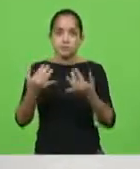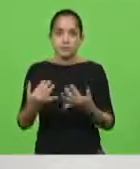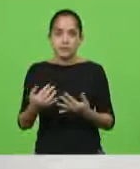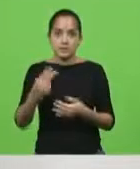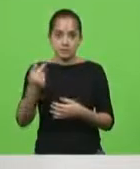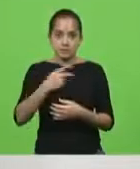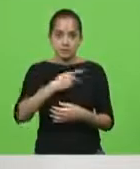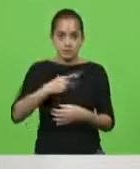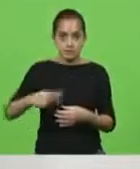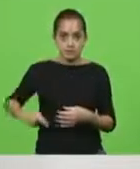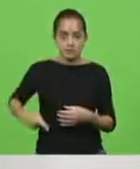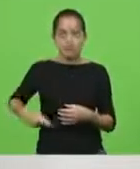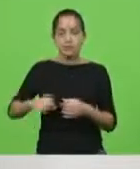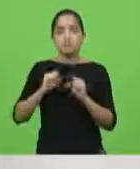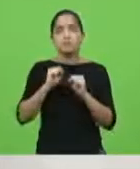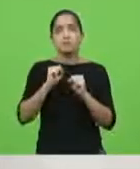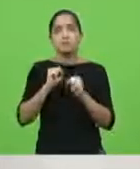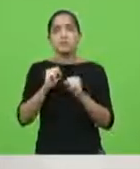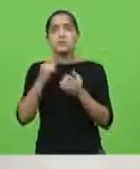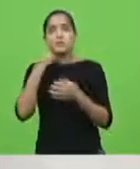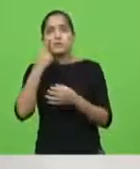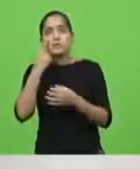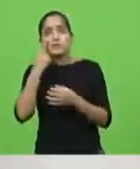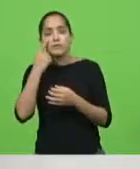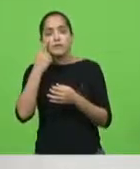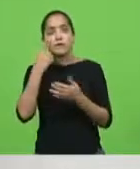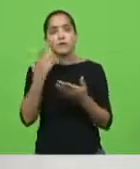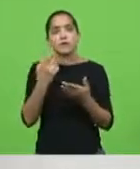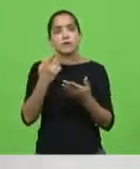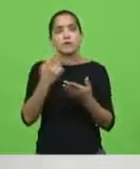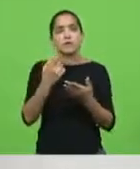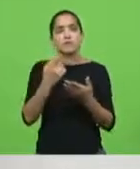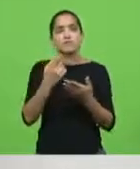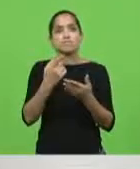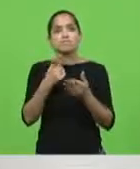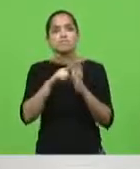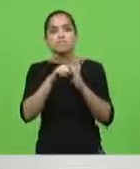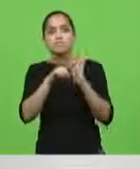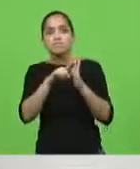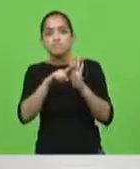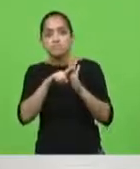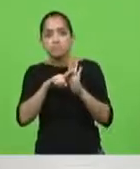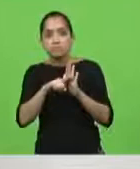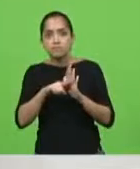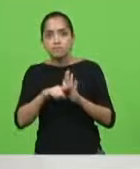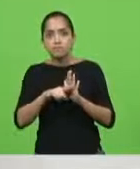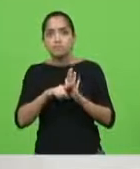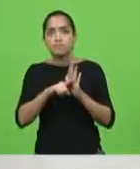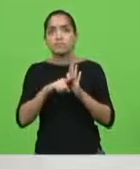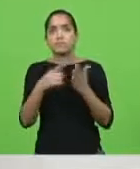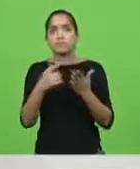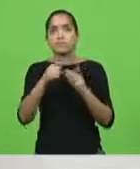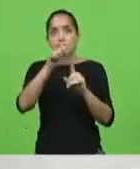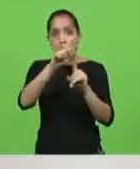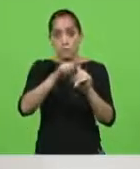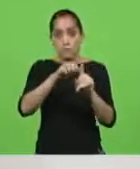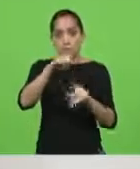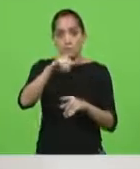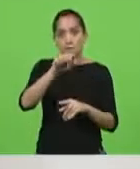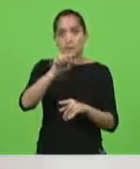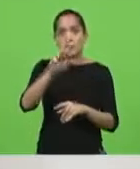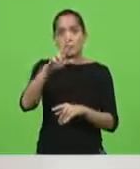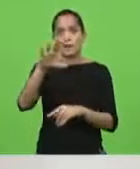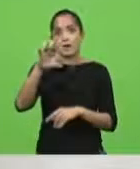que possamos averiguar e investigar com os líderes a possibilidade de eleger no mês de março um dia de sessão